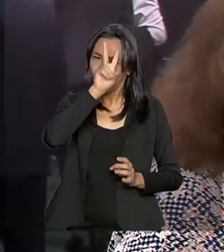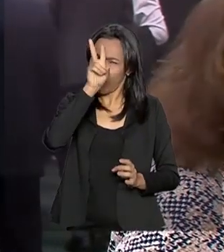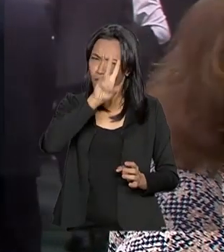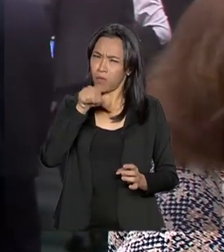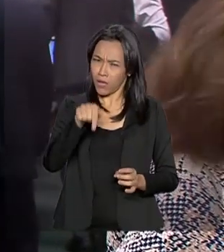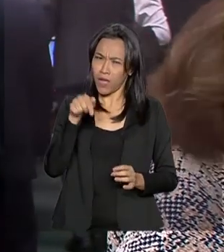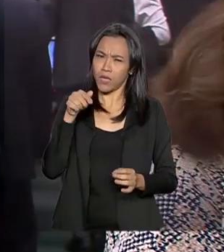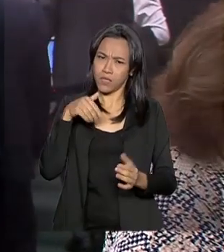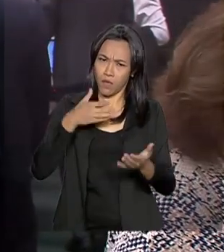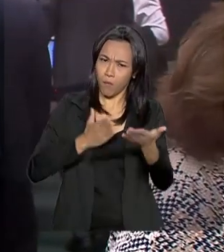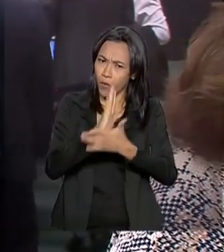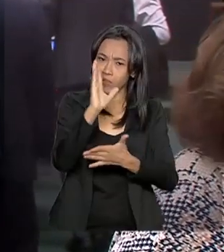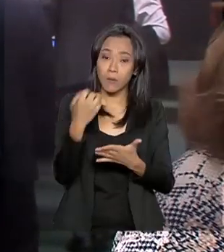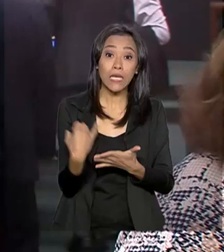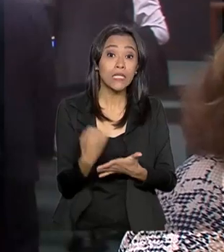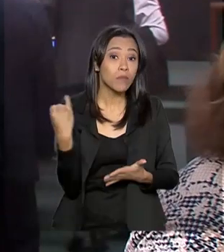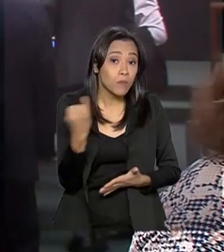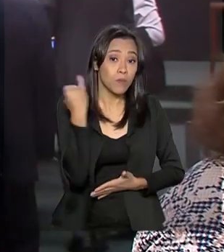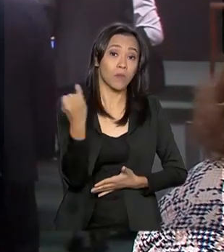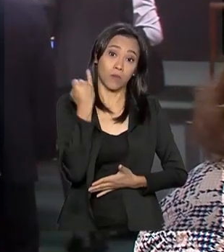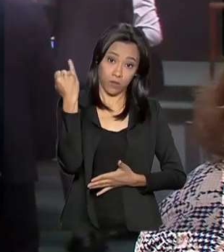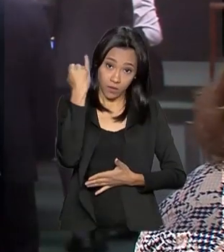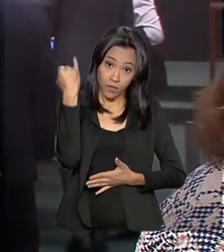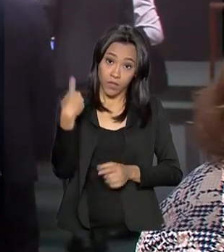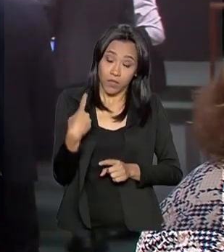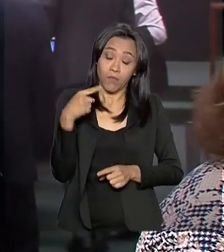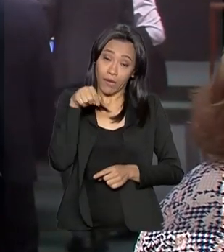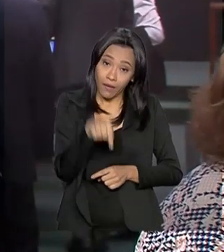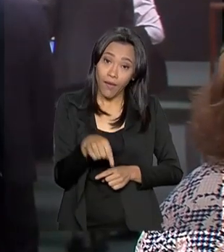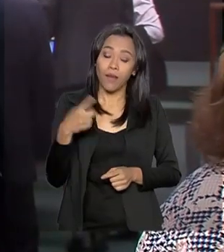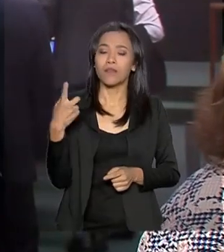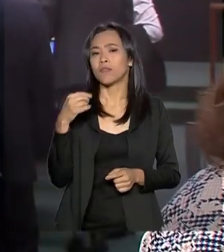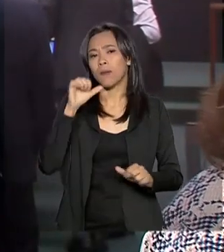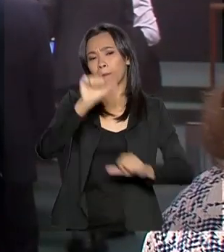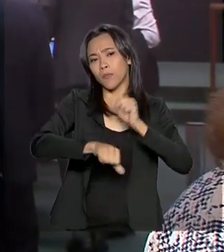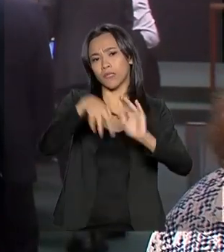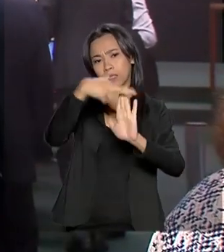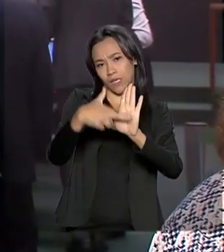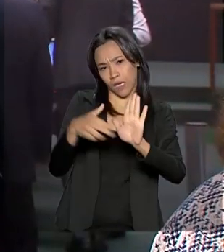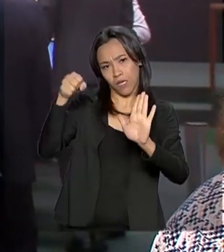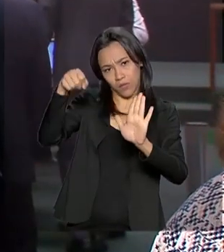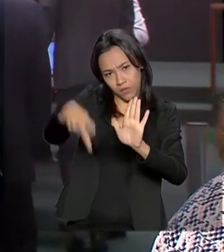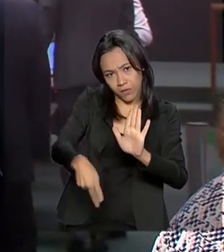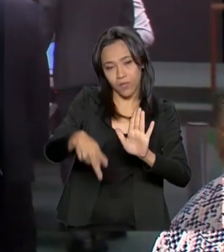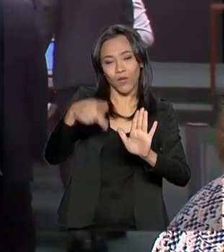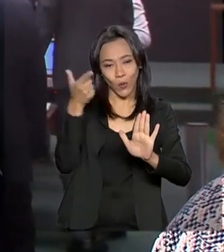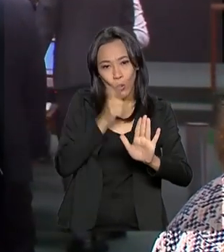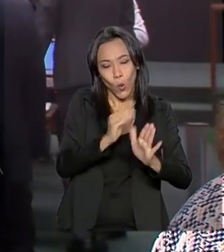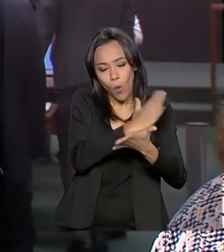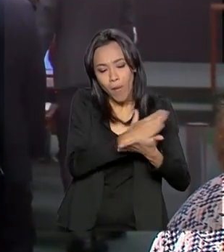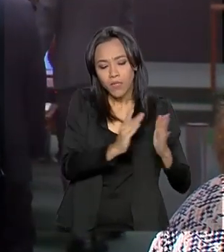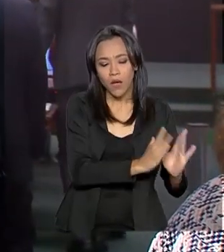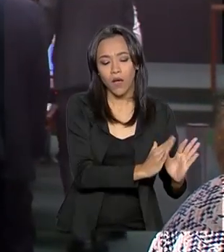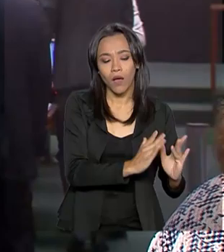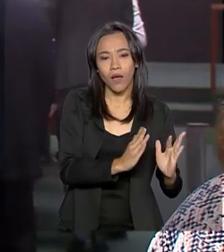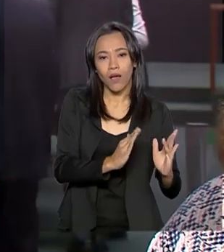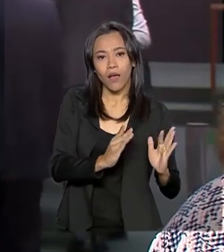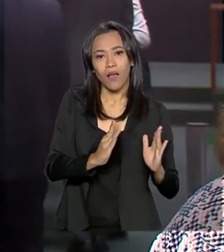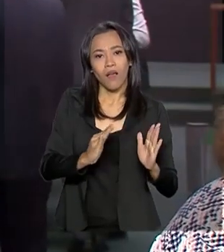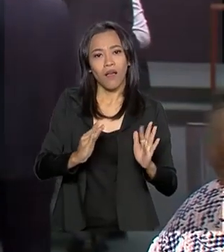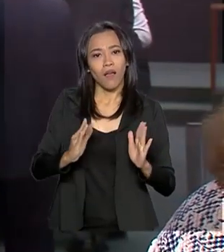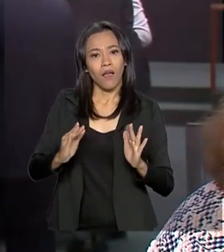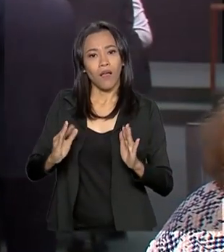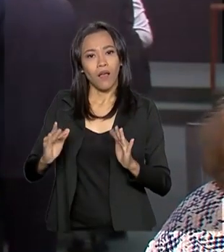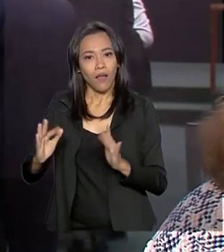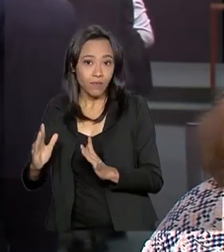admissibilidade é muito importante para que essa pauta, essa reforma da Previdência comece de fato a tramitar aqui na Casa e o assunto mérito